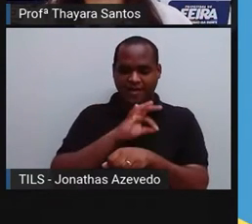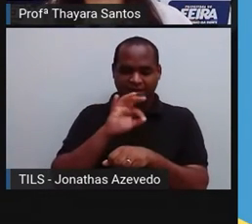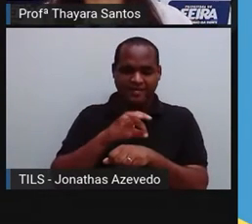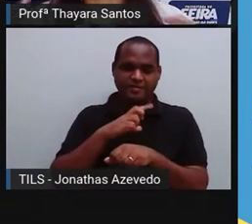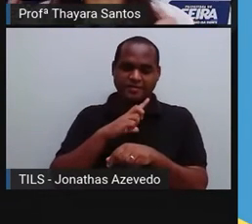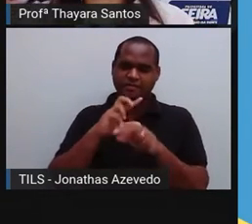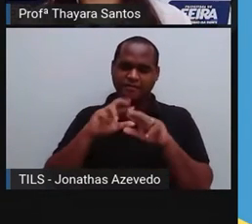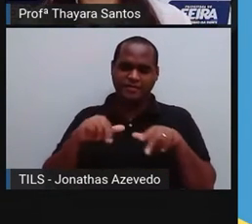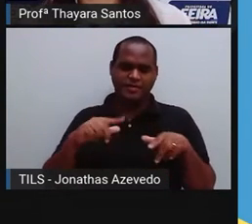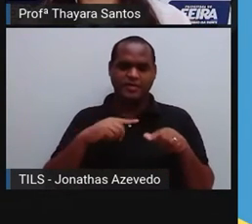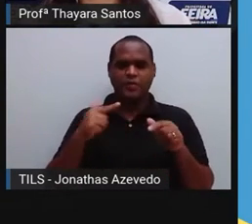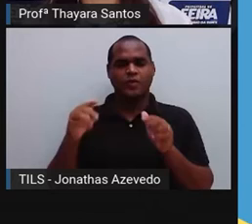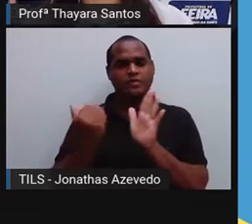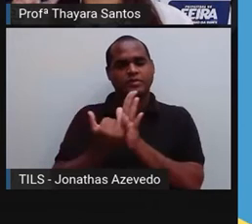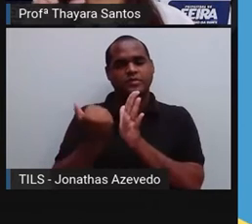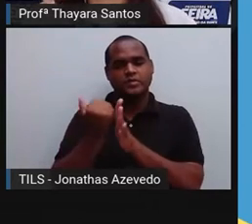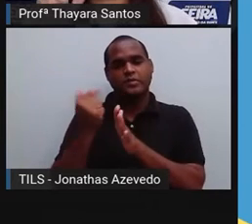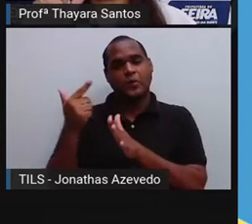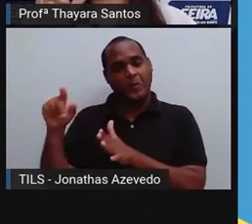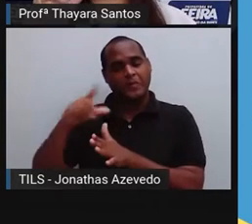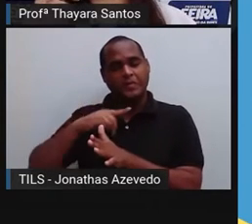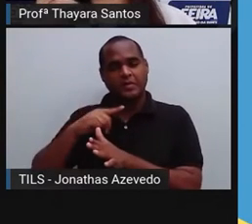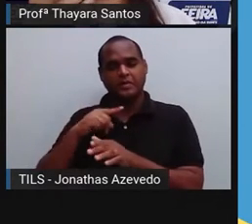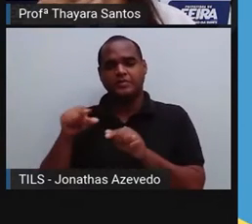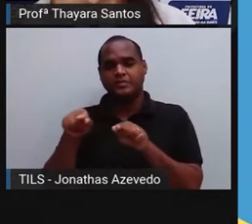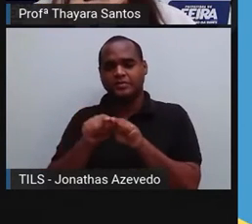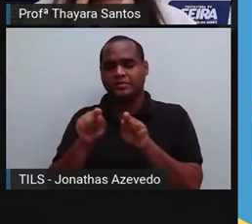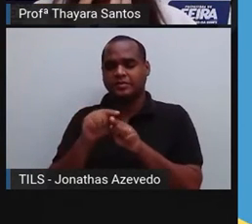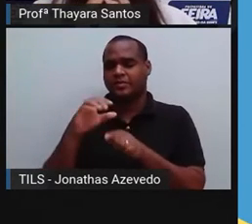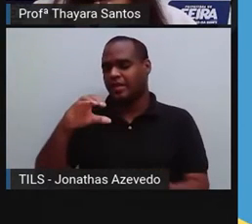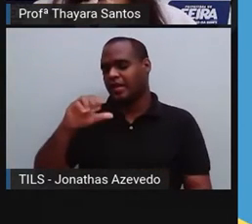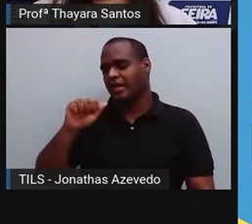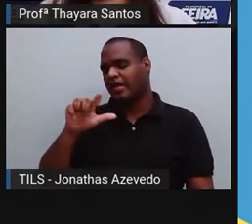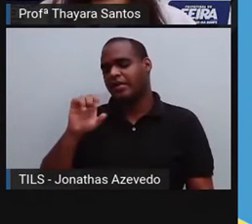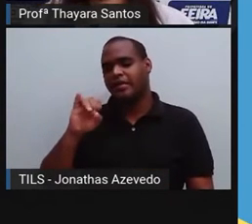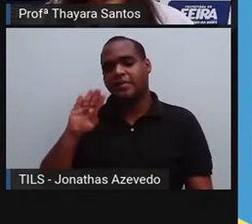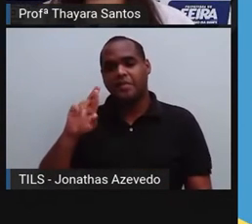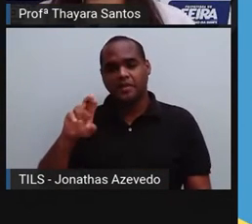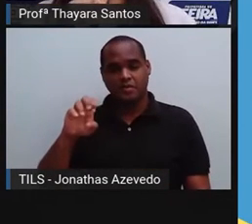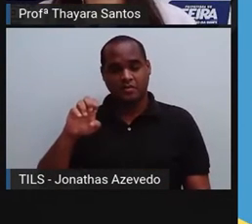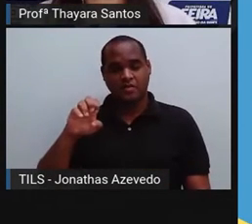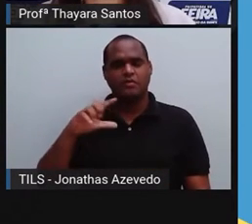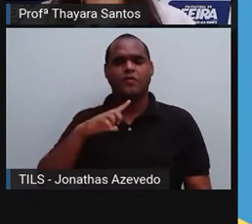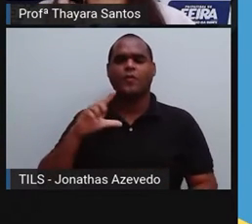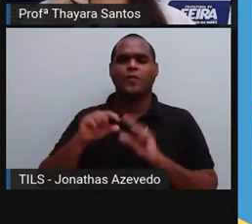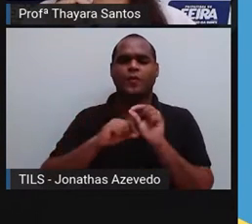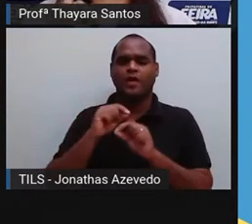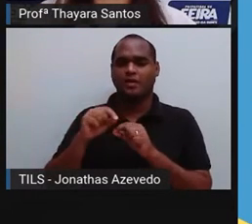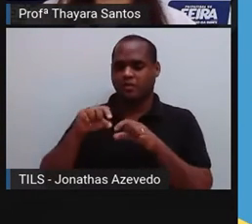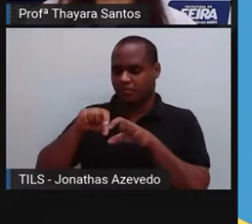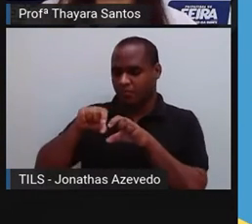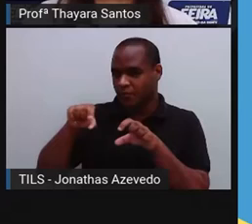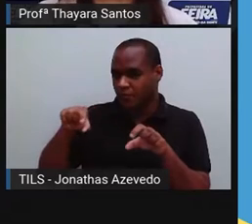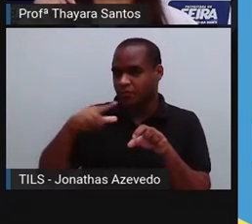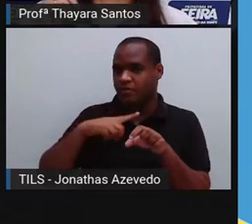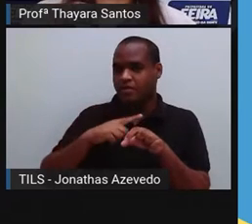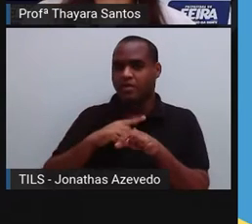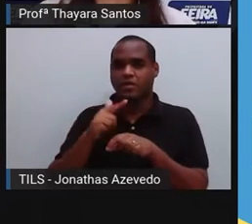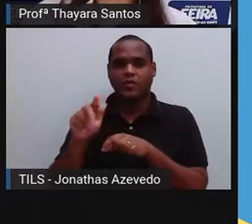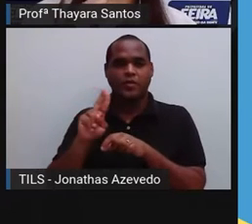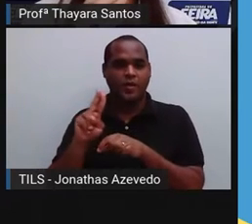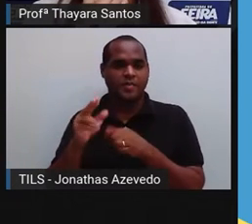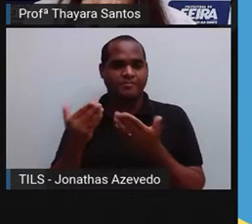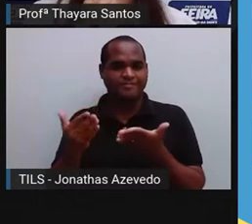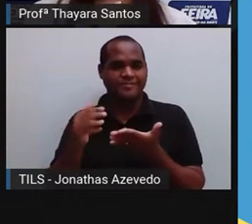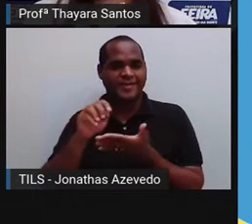calibre. Mas eles têm os vasos de menor calibre também. Calibre quer dizer a espessura daquele vaso. Então, a gente também tem as arteríolas, que são